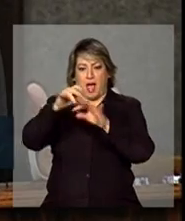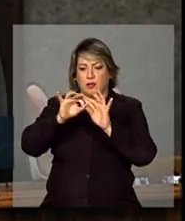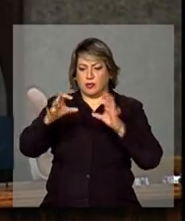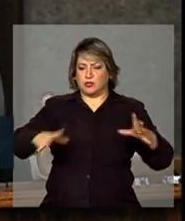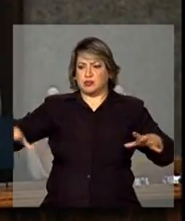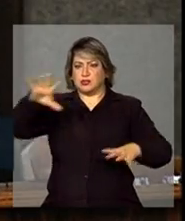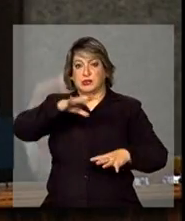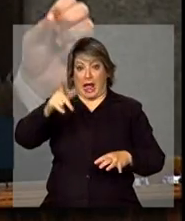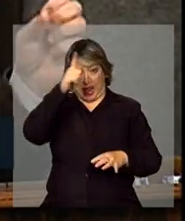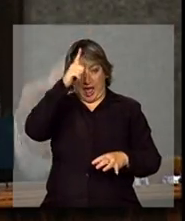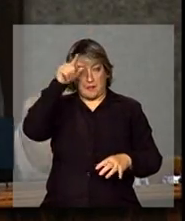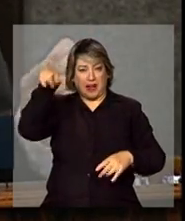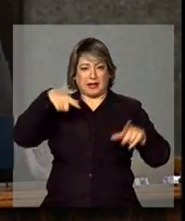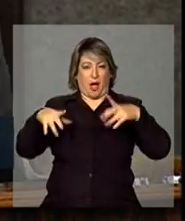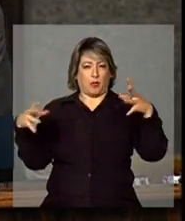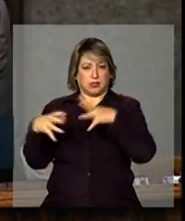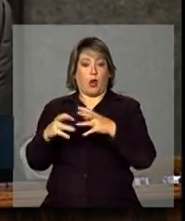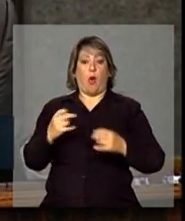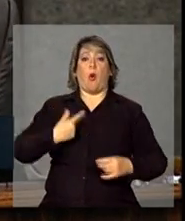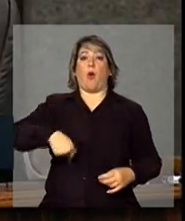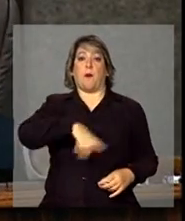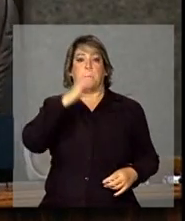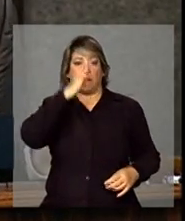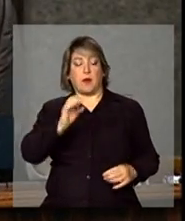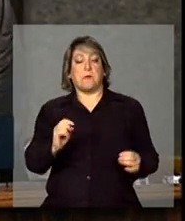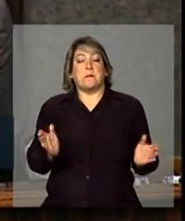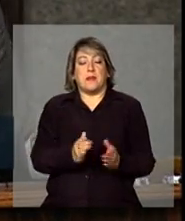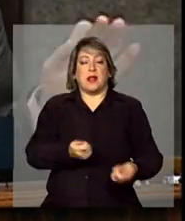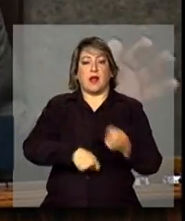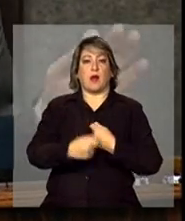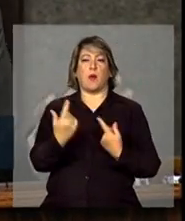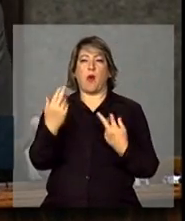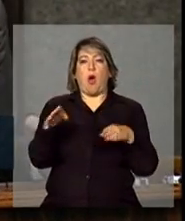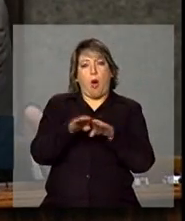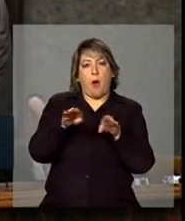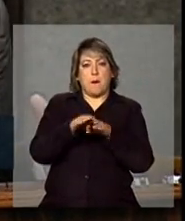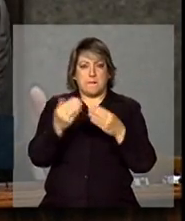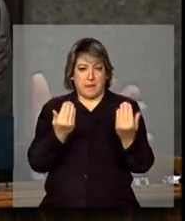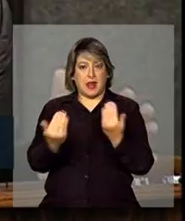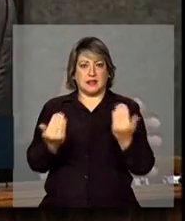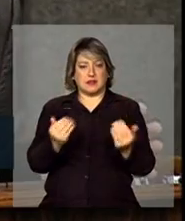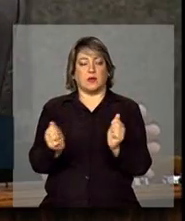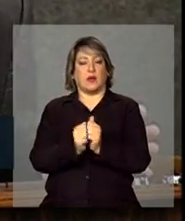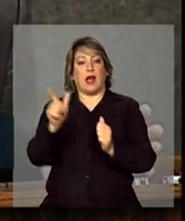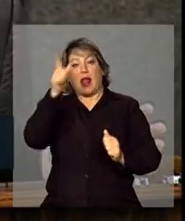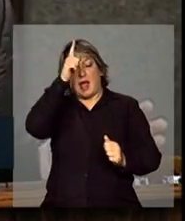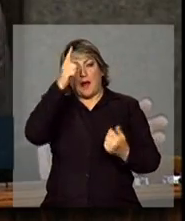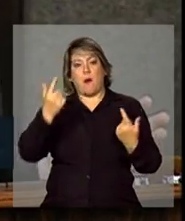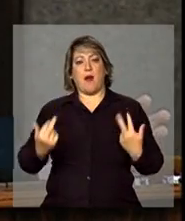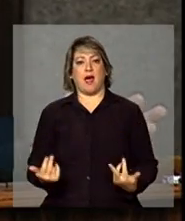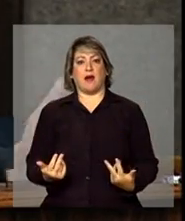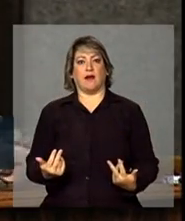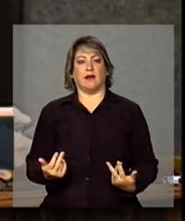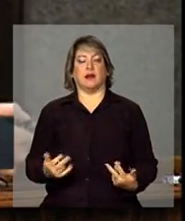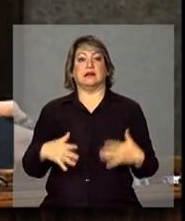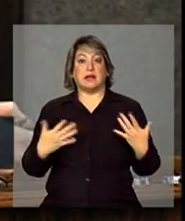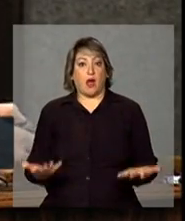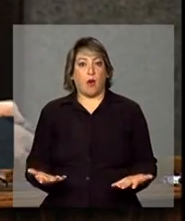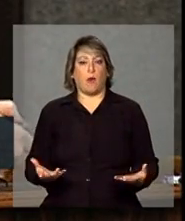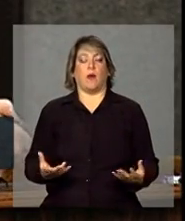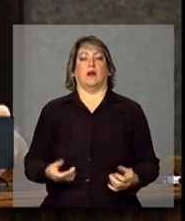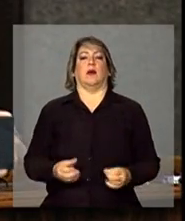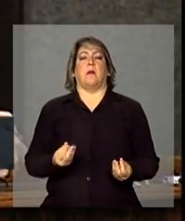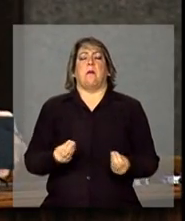país. Ou seja, os nossos pequenos empreendimentos geram tanto trabalho quanto a Alemanha e, portanto, muito